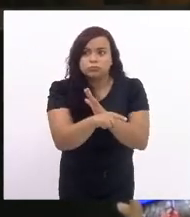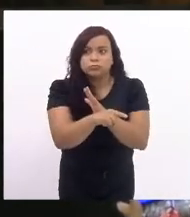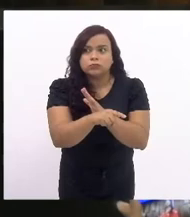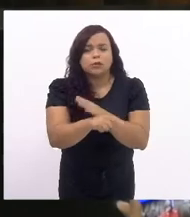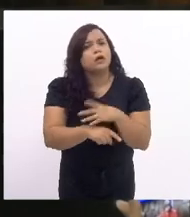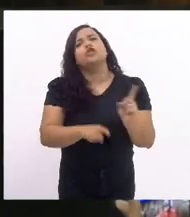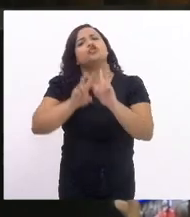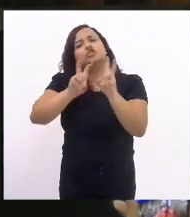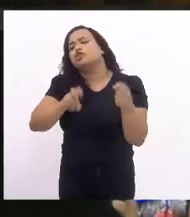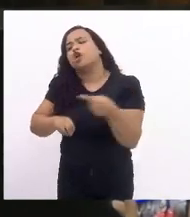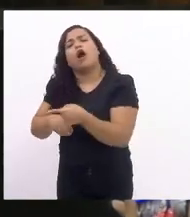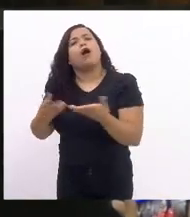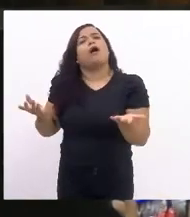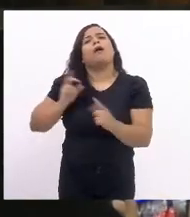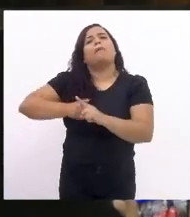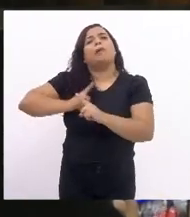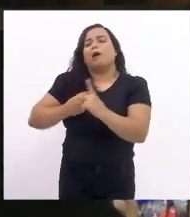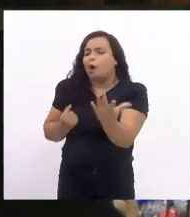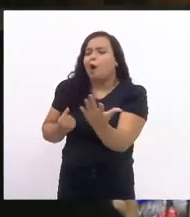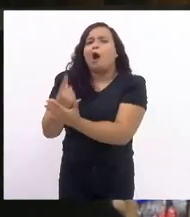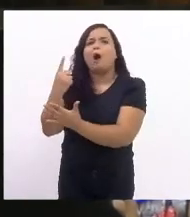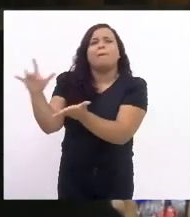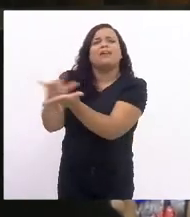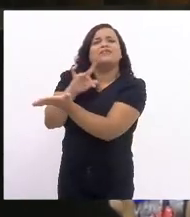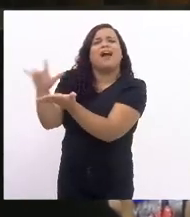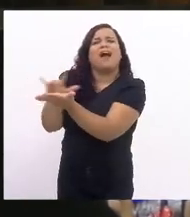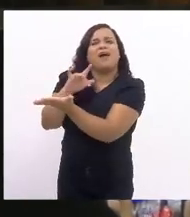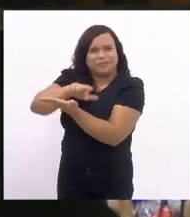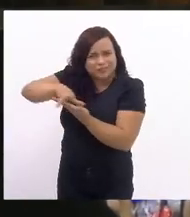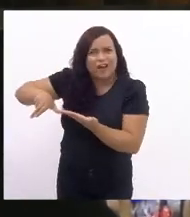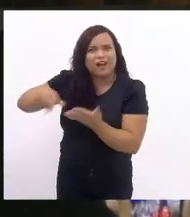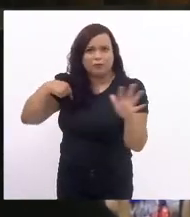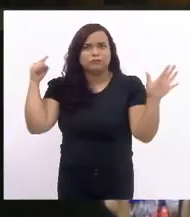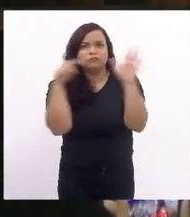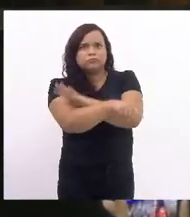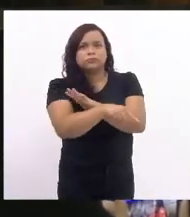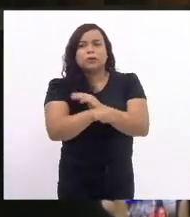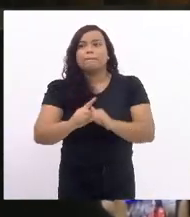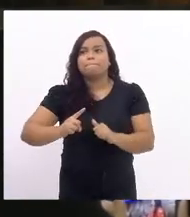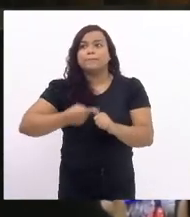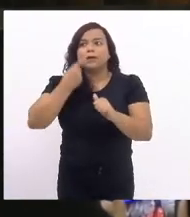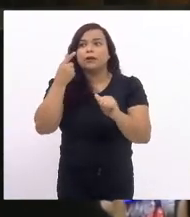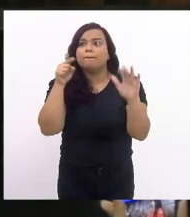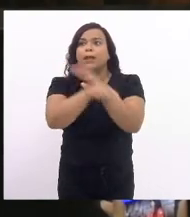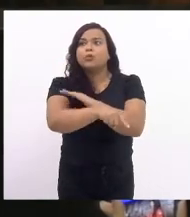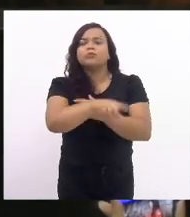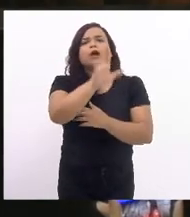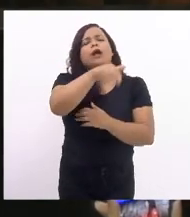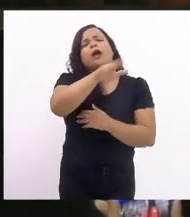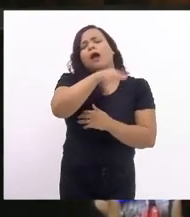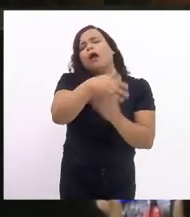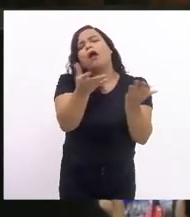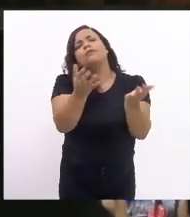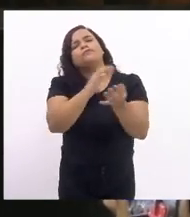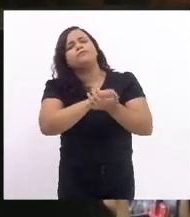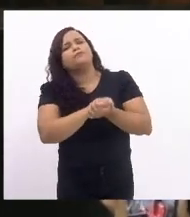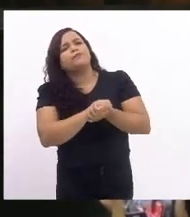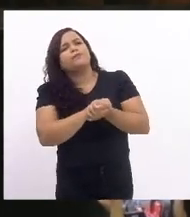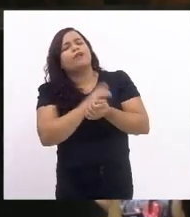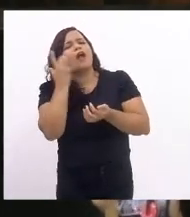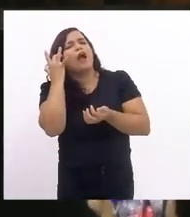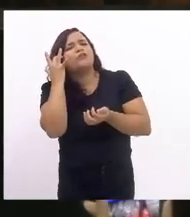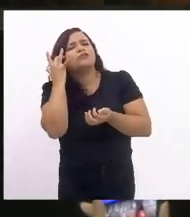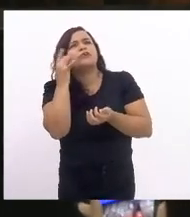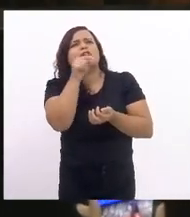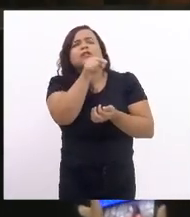em relação a essa compra dos tablets, a primeira coisa que eu falei, deputada Tia Ju, não acha